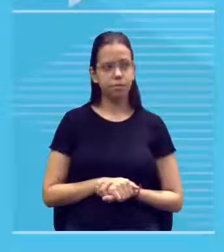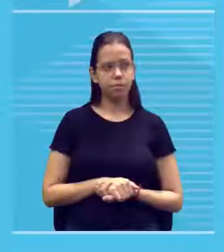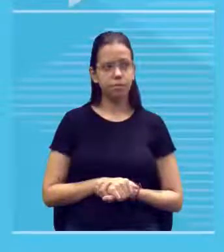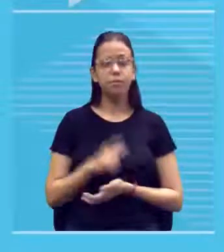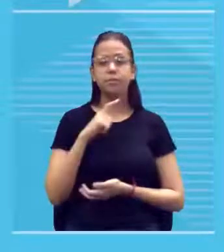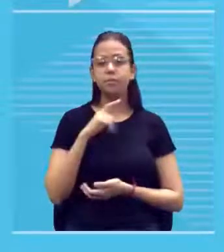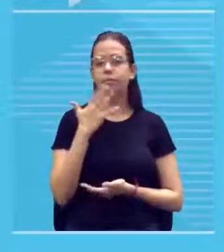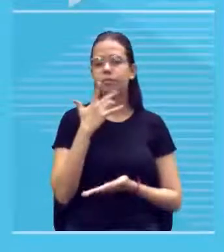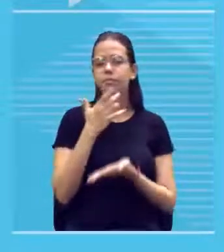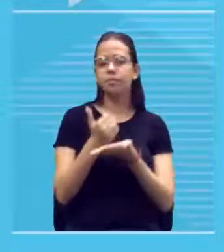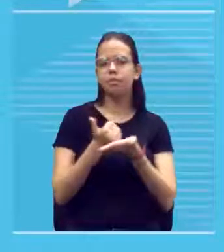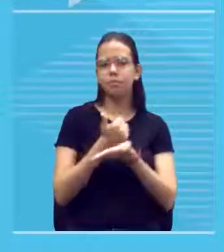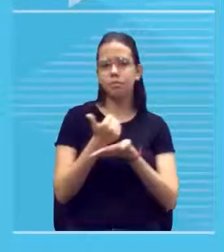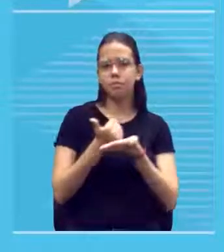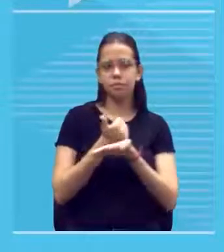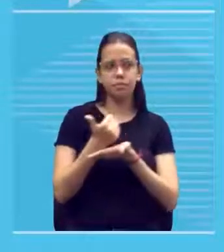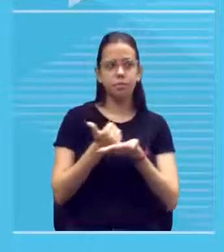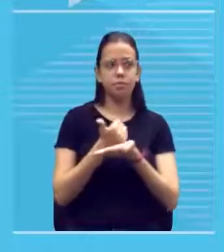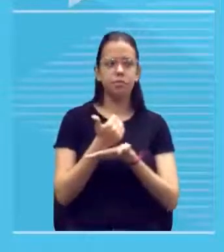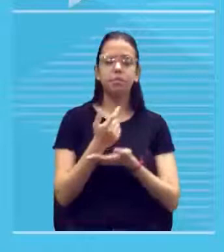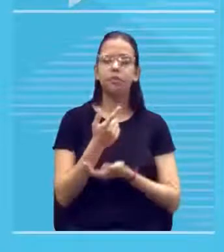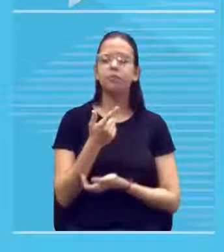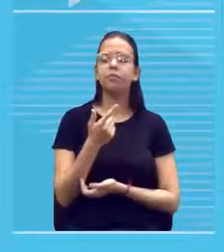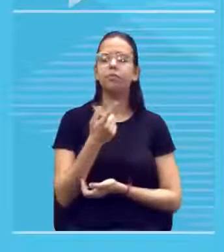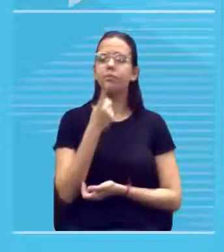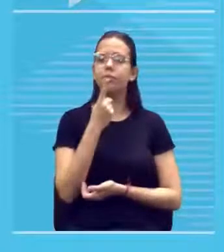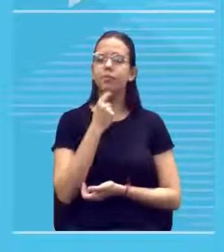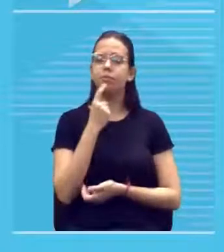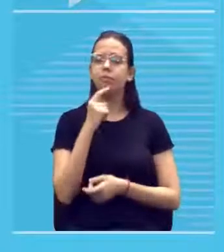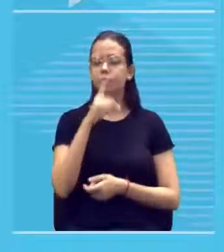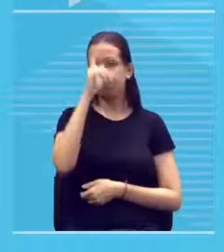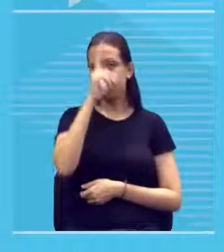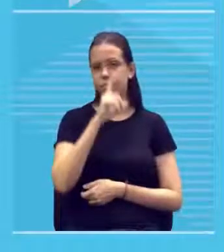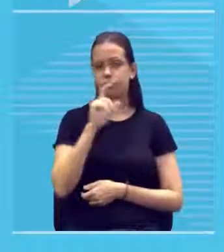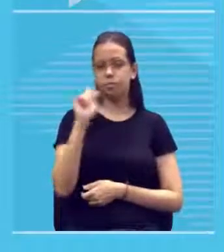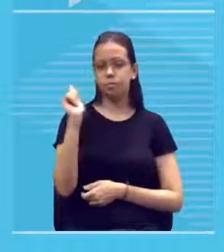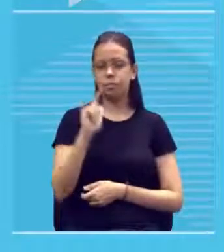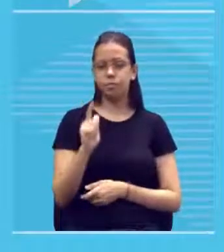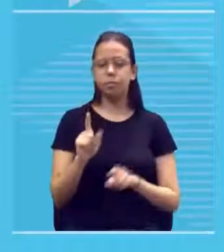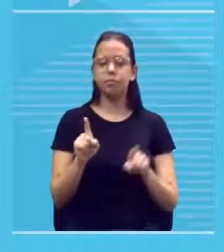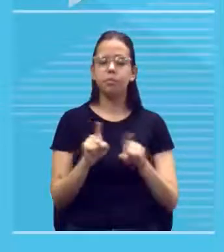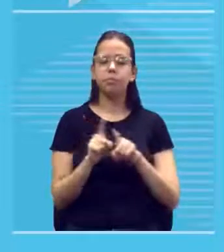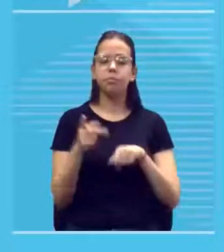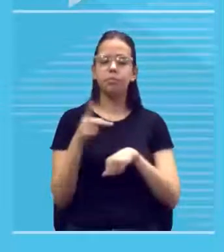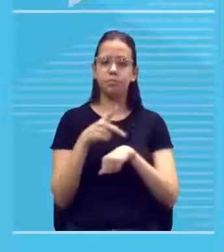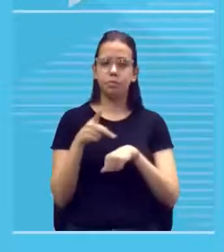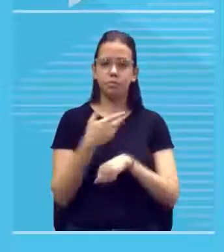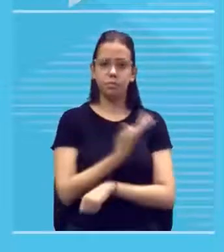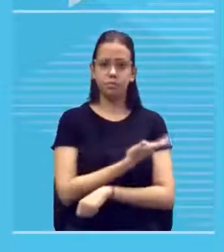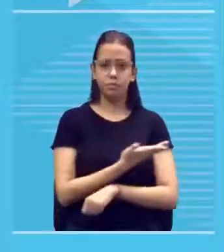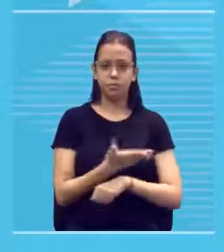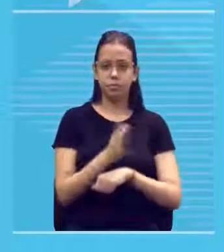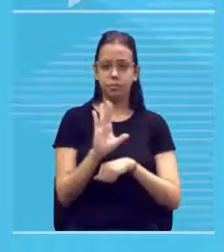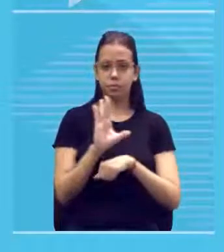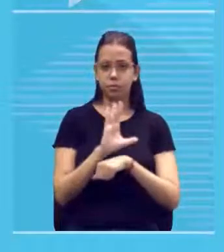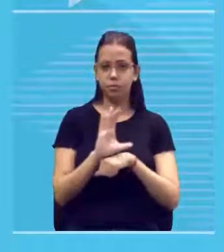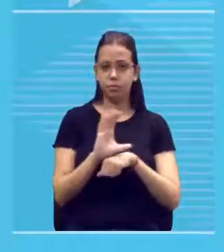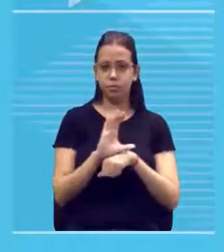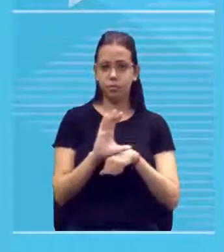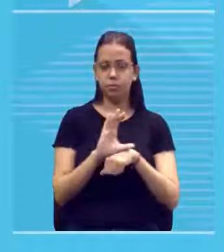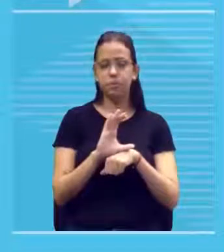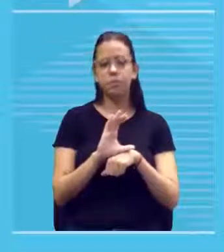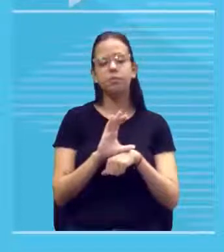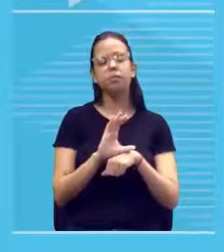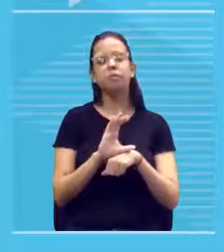básicas vermelho amarelo azul e cores neutras preto branco e cinza aí ele chama